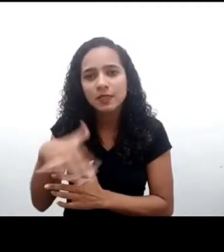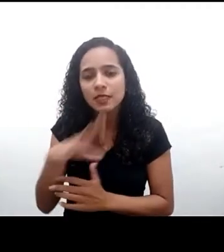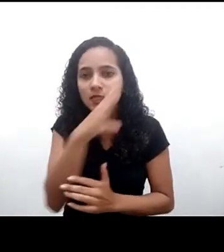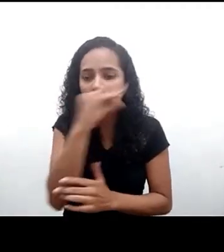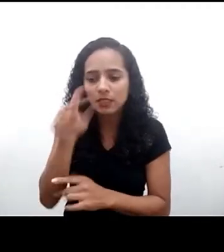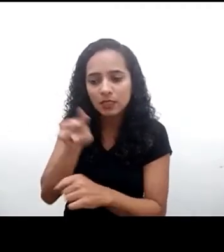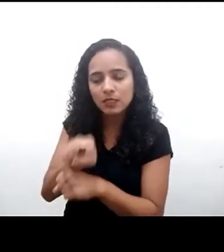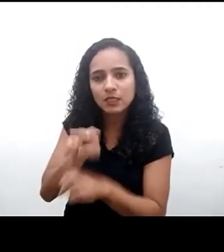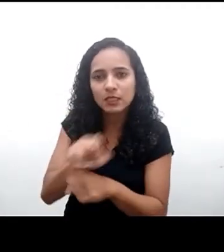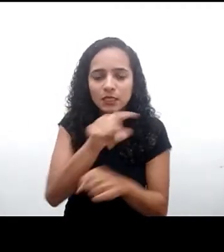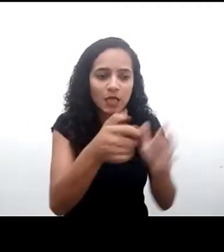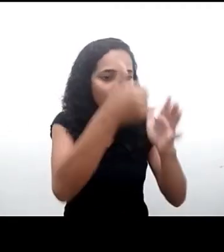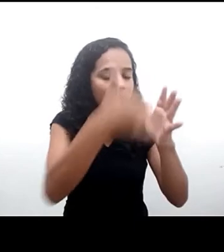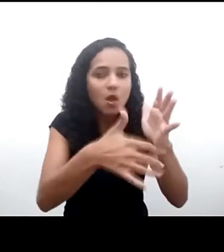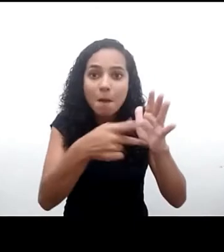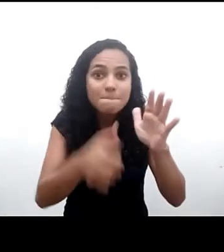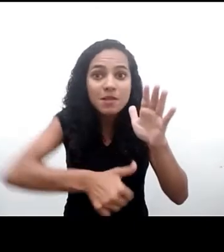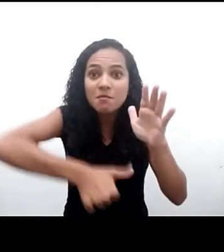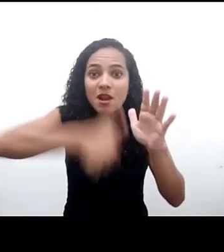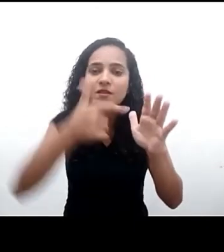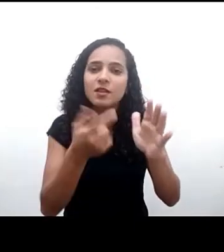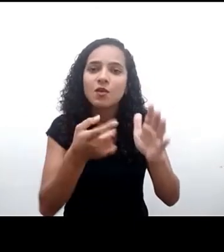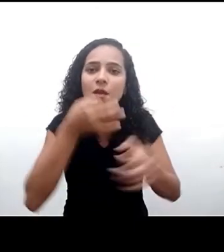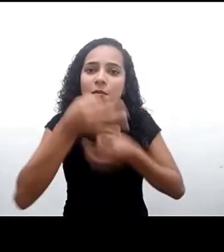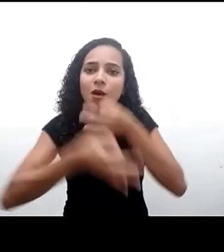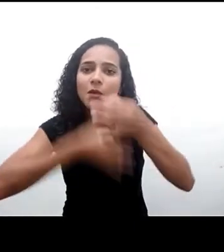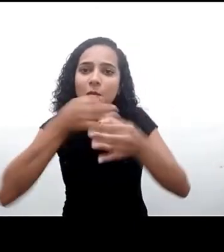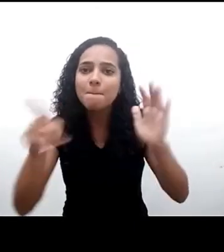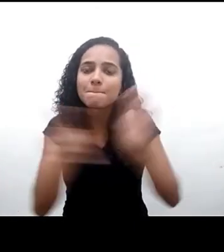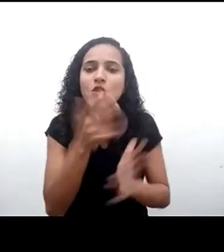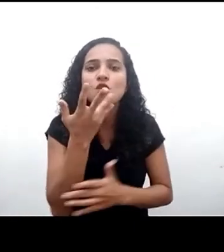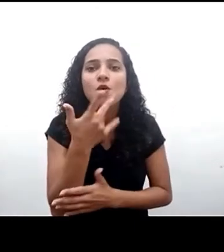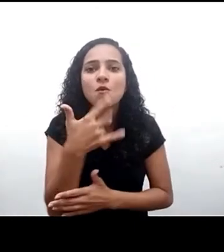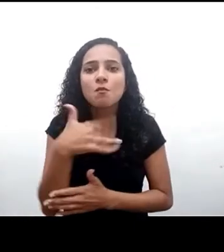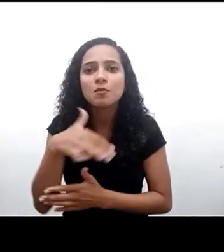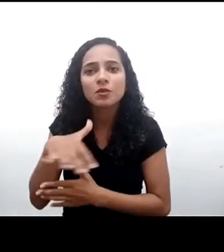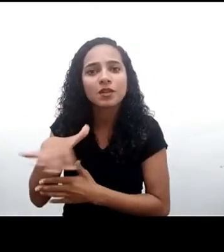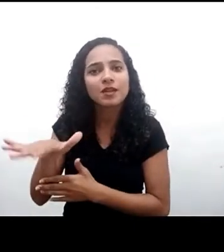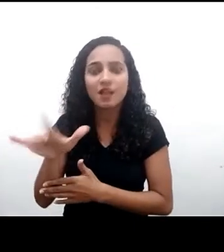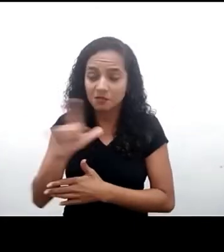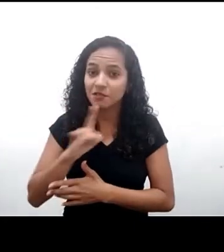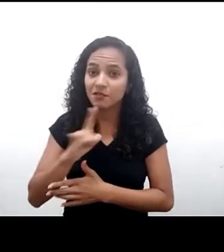expressões de crianças e adolescentes em diferentes passagens do documento.